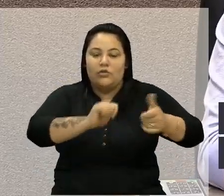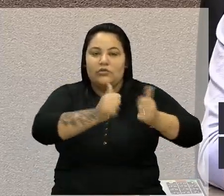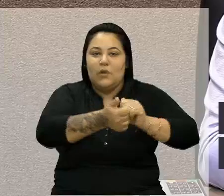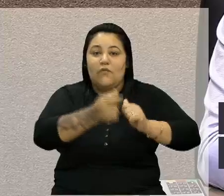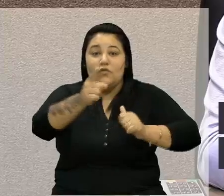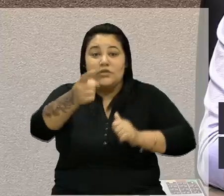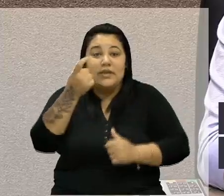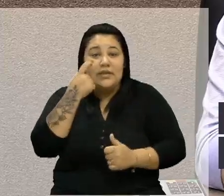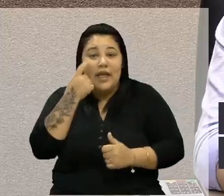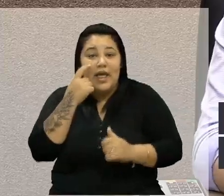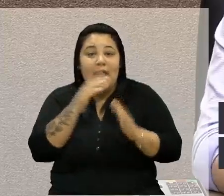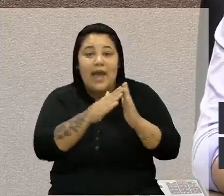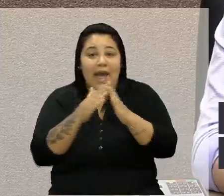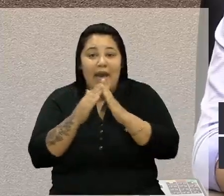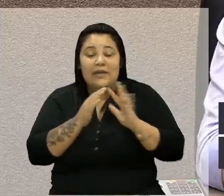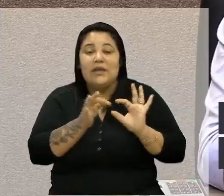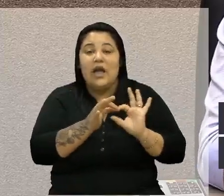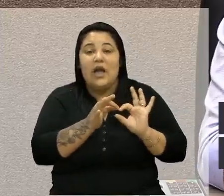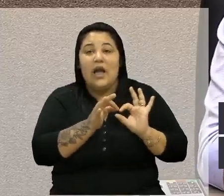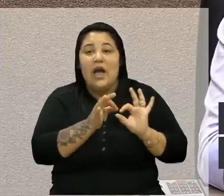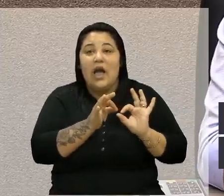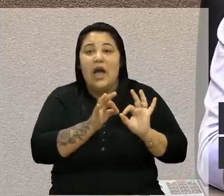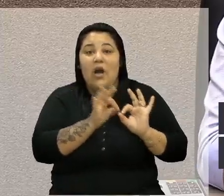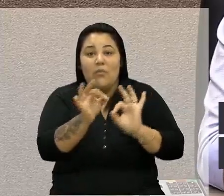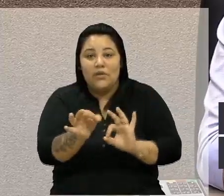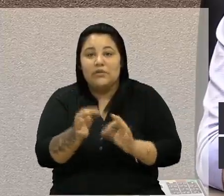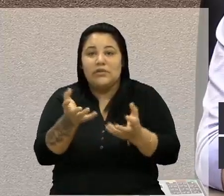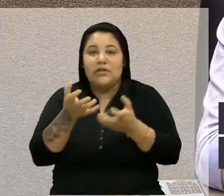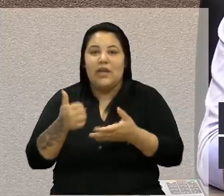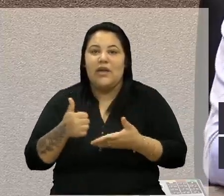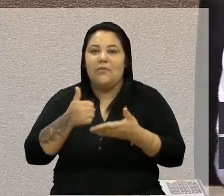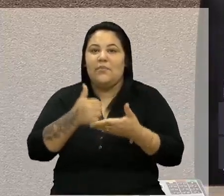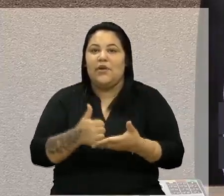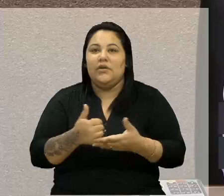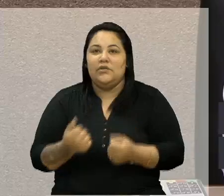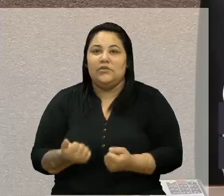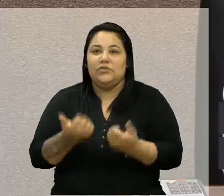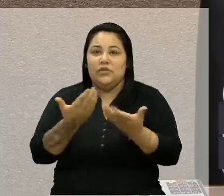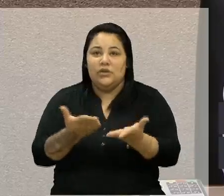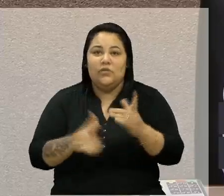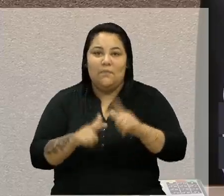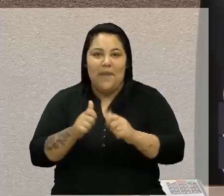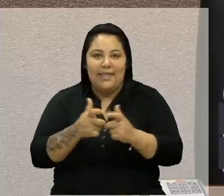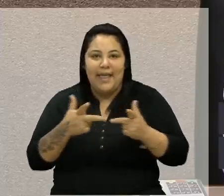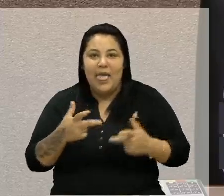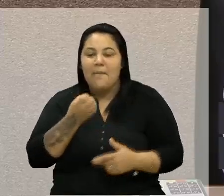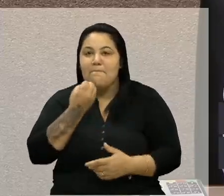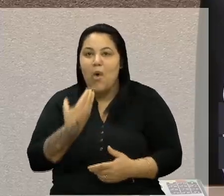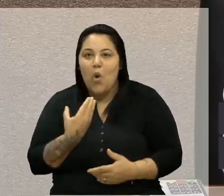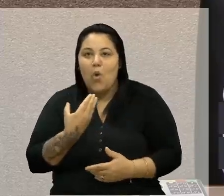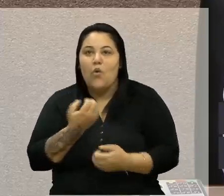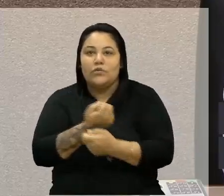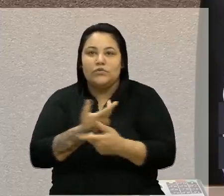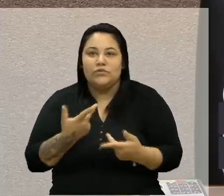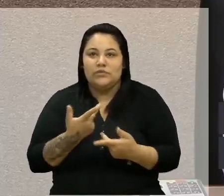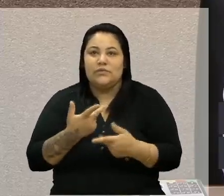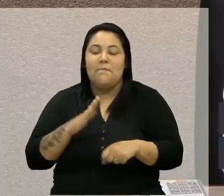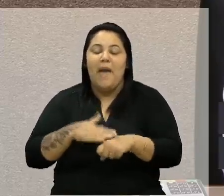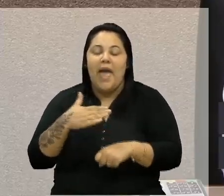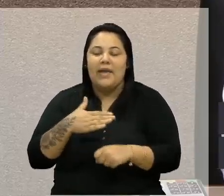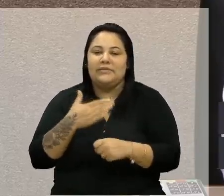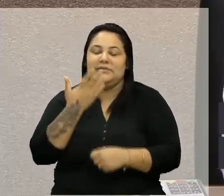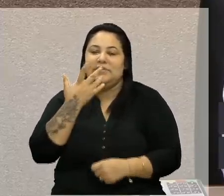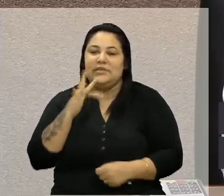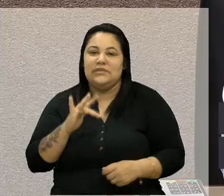que está em casa nos acompanhando, que gostaria de contribuir, de colaborar, doando materiais em bom estado, para que mais crianças